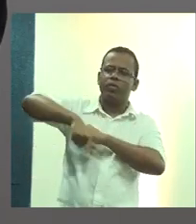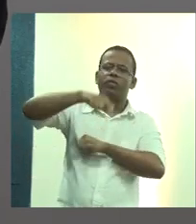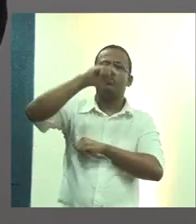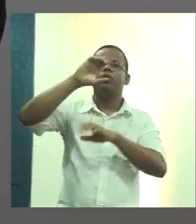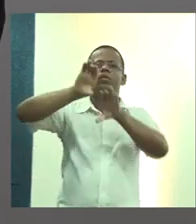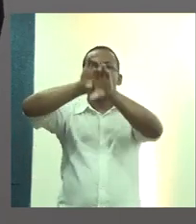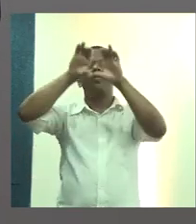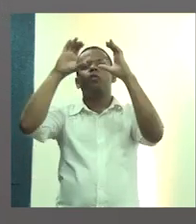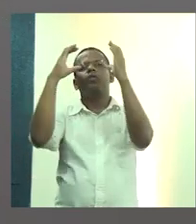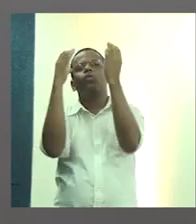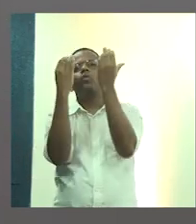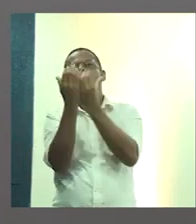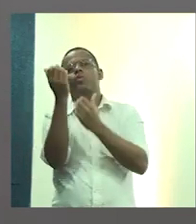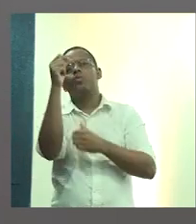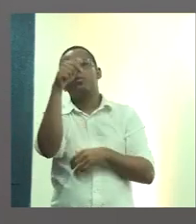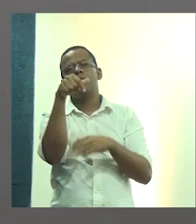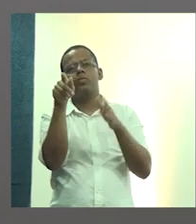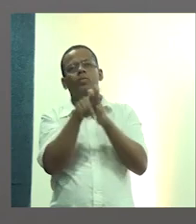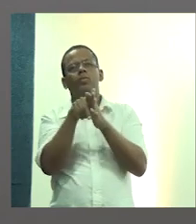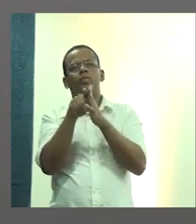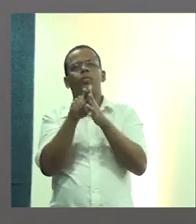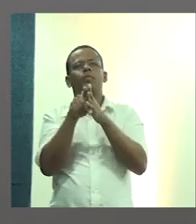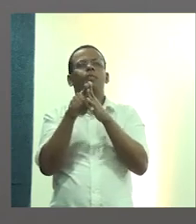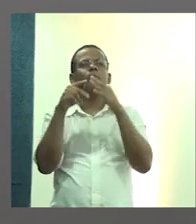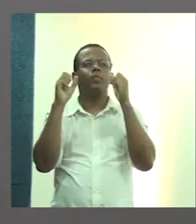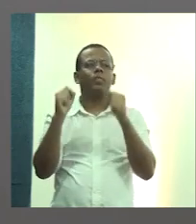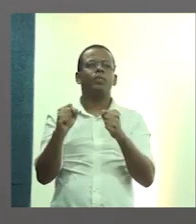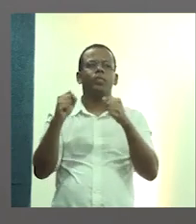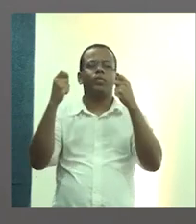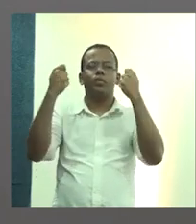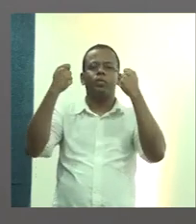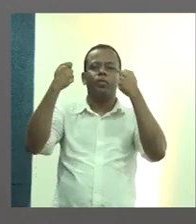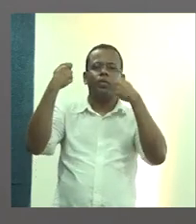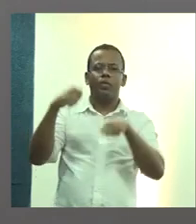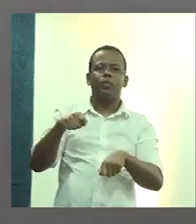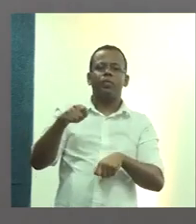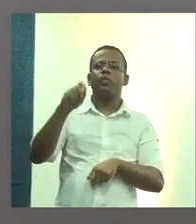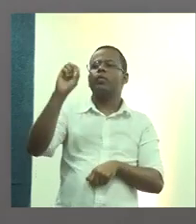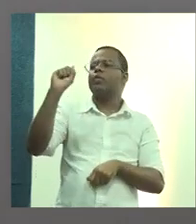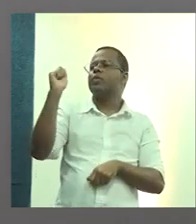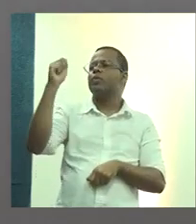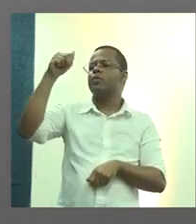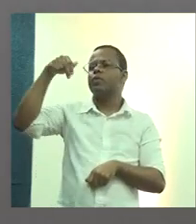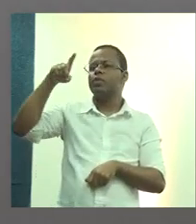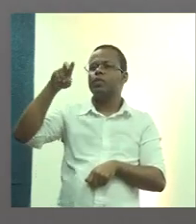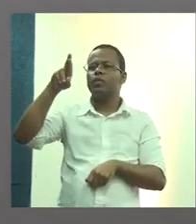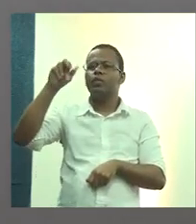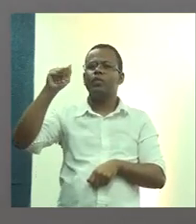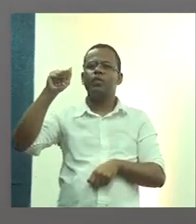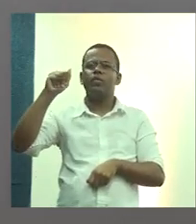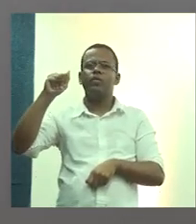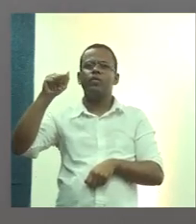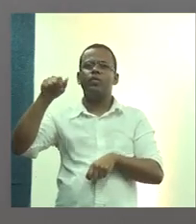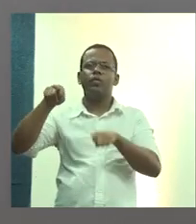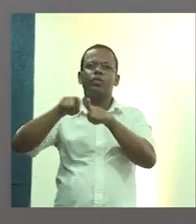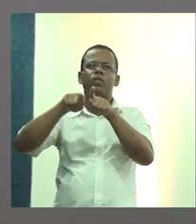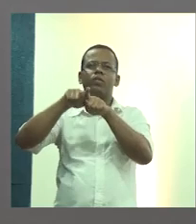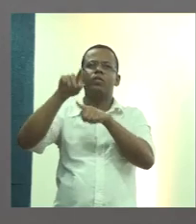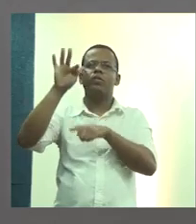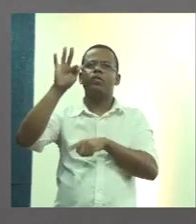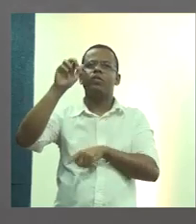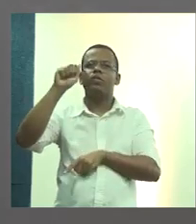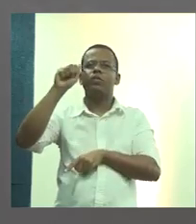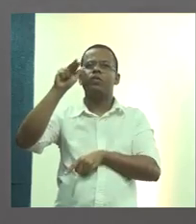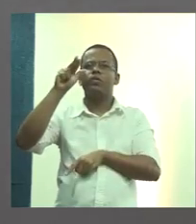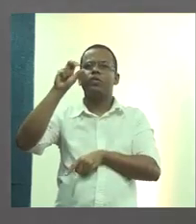da UIA e possivelmente esse projeto também, Sandra e Fausto vão estar no guia da UIA,